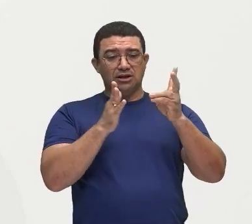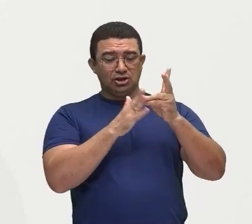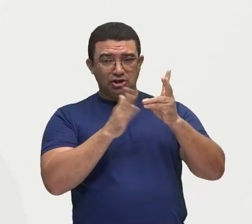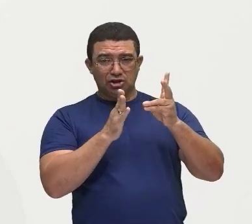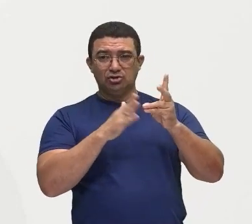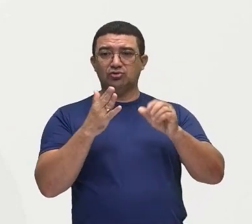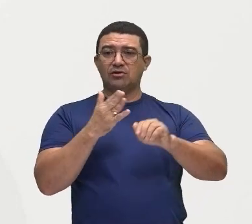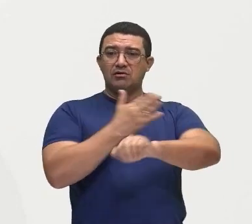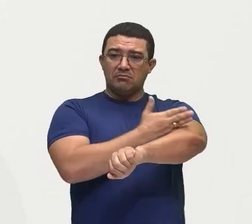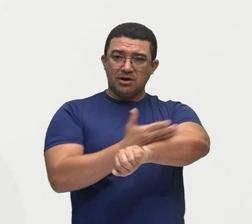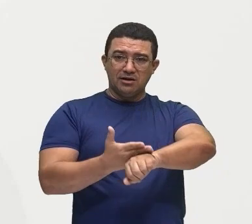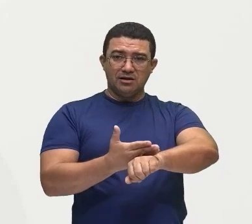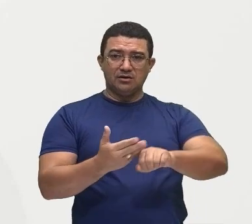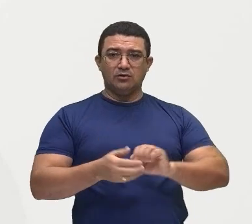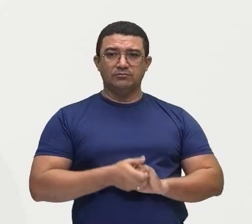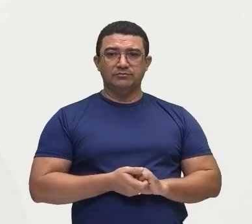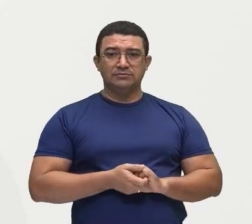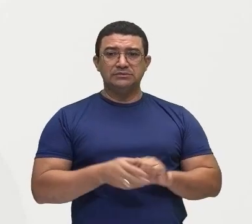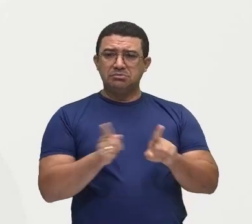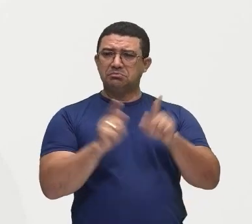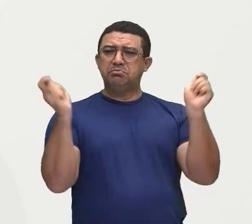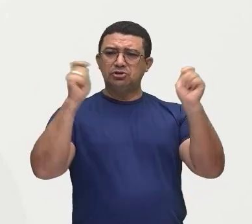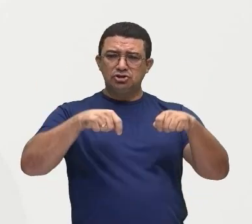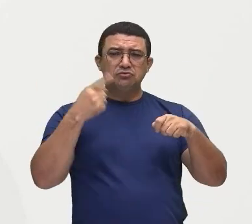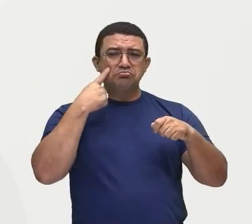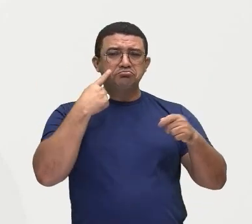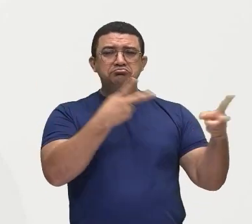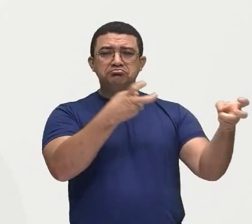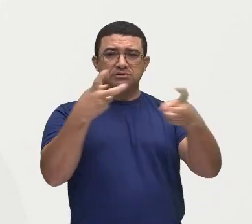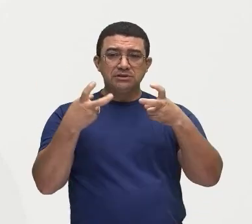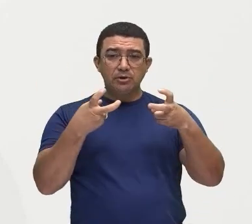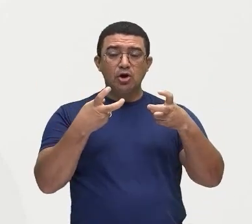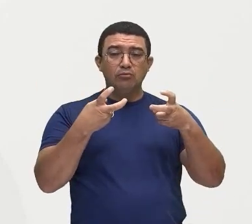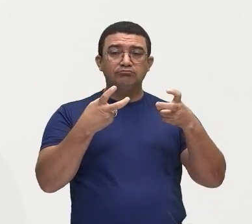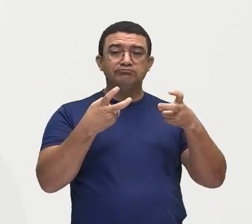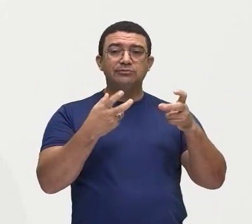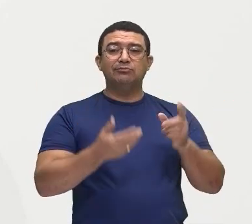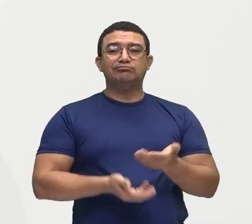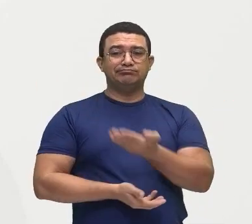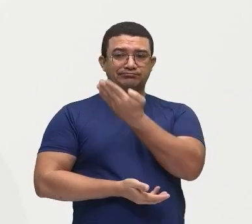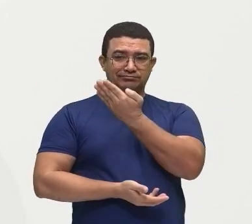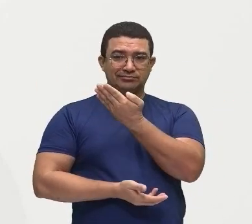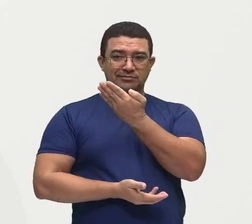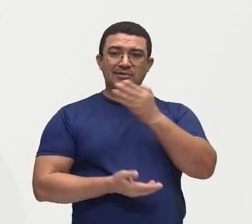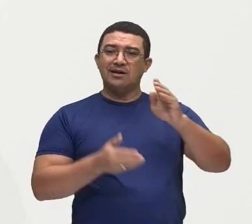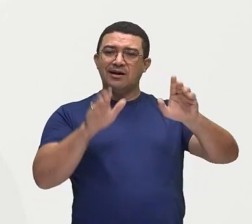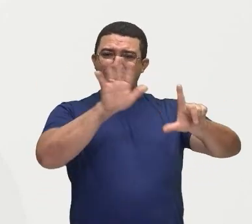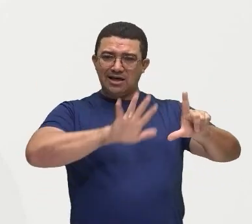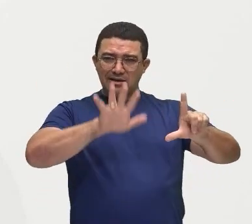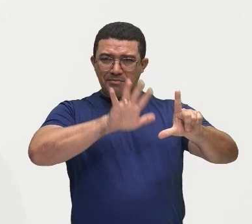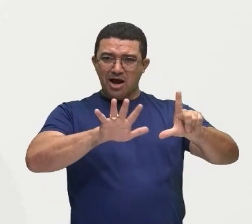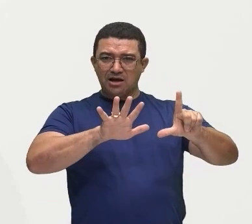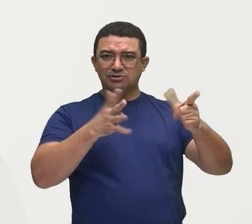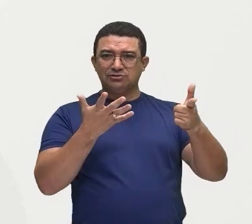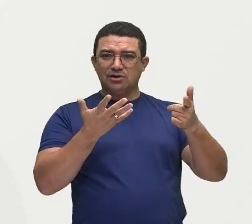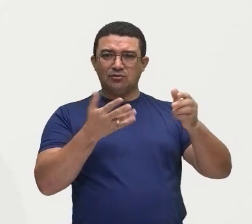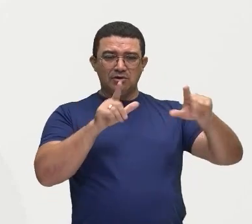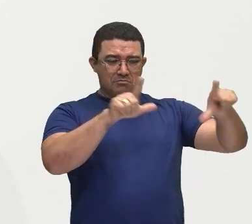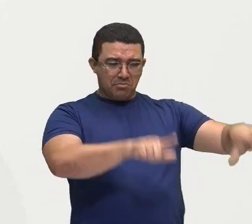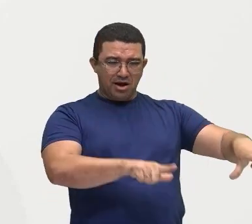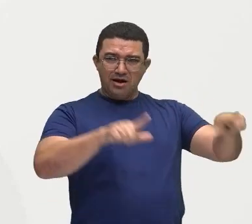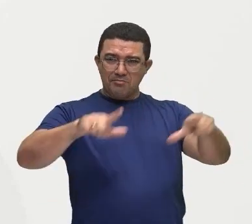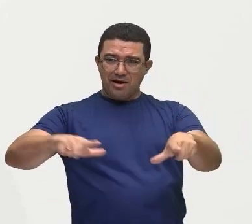gente pode observar aí nessa imagem, olha, observem a imagem aqui ao lado. Então eles colocaram aí nos cartazes, terra